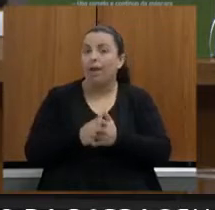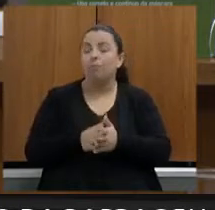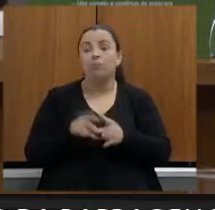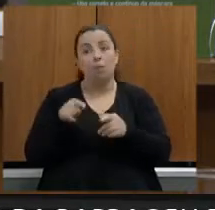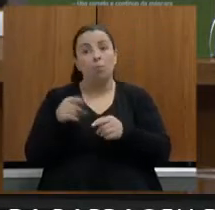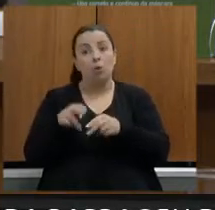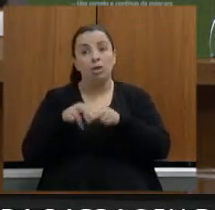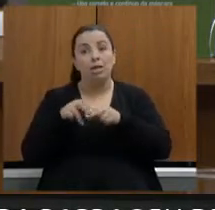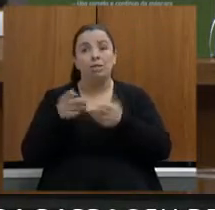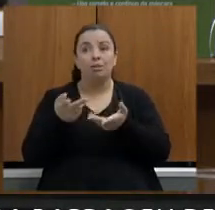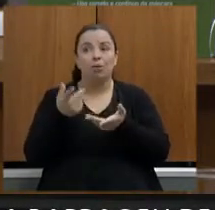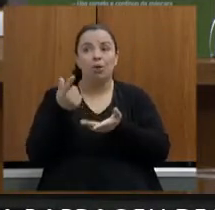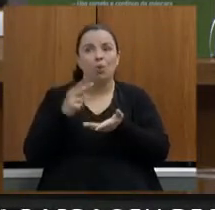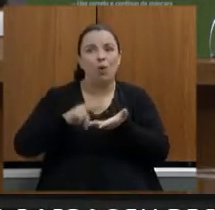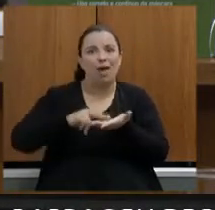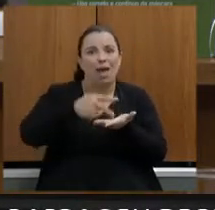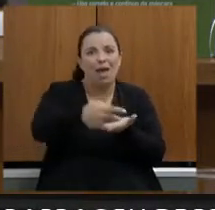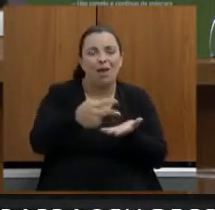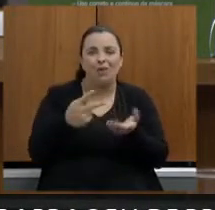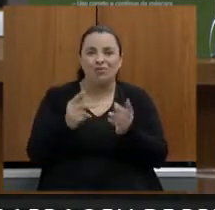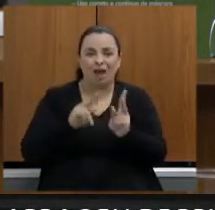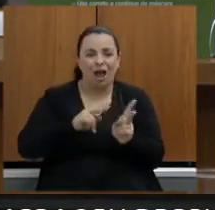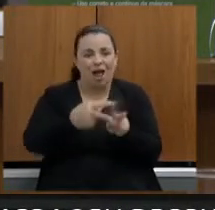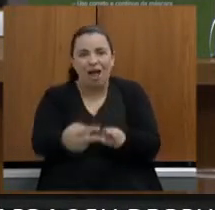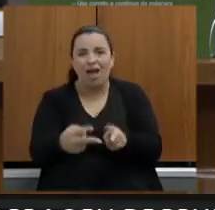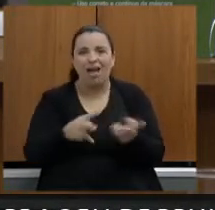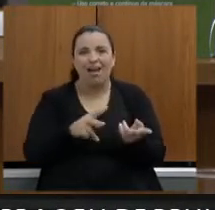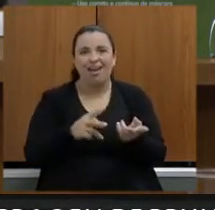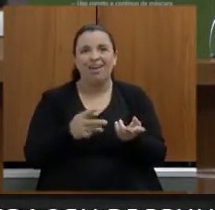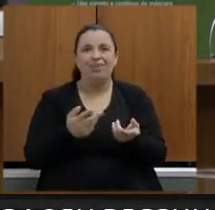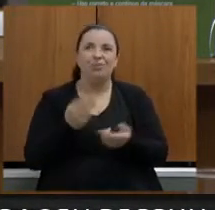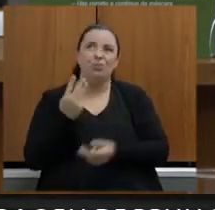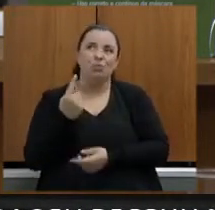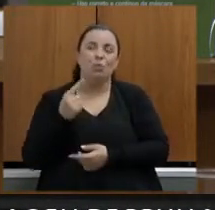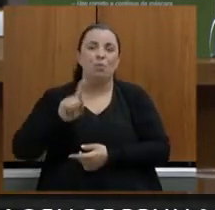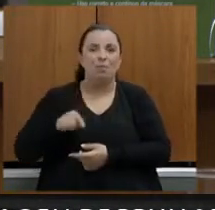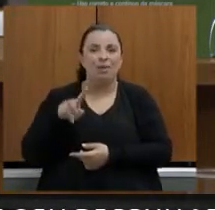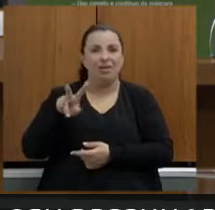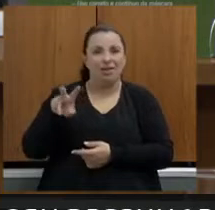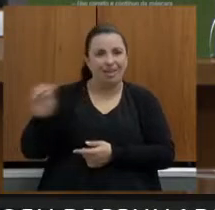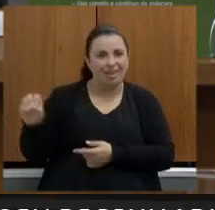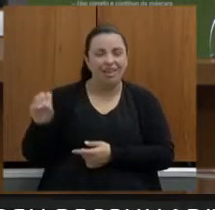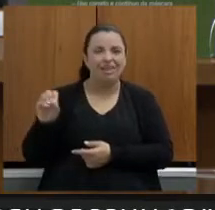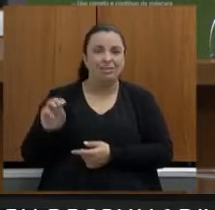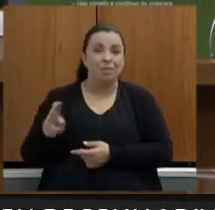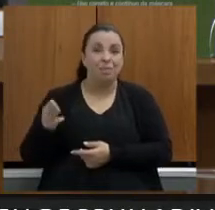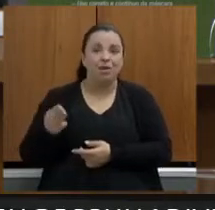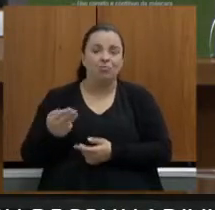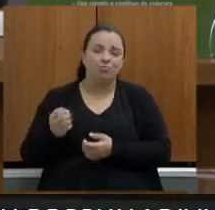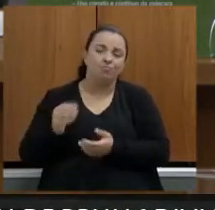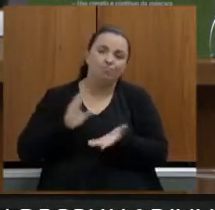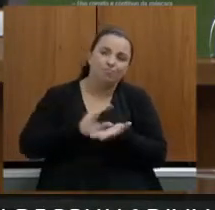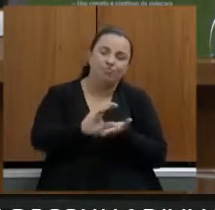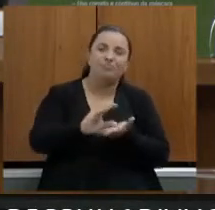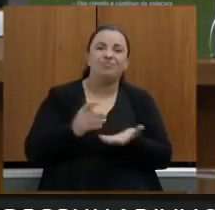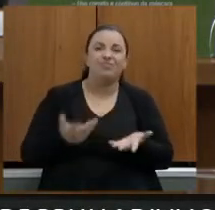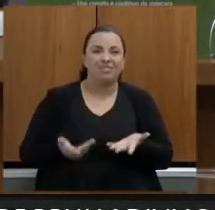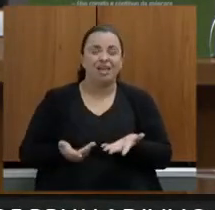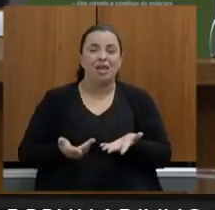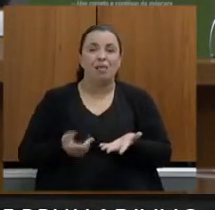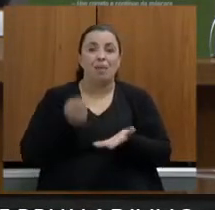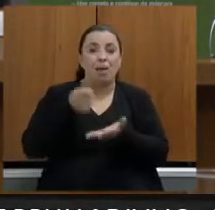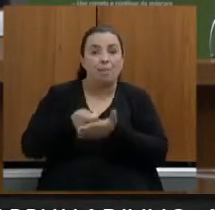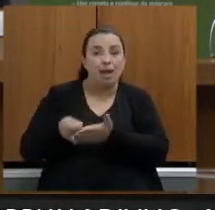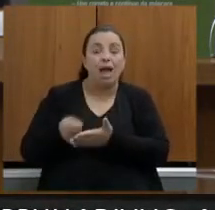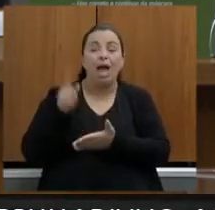do valor aos municípios do 1,5 bilhão que foi repassado aos municípios que é dessa verba de pagamentos para o Estado